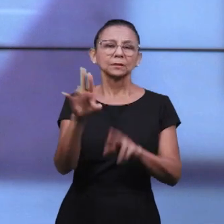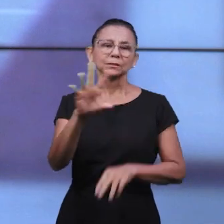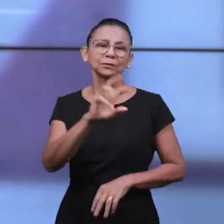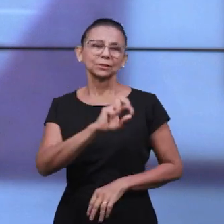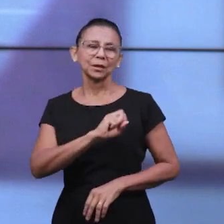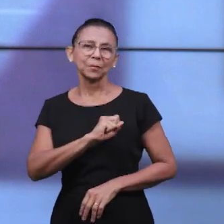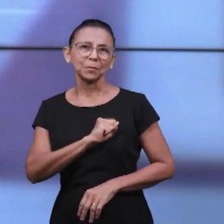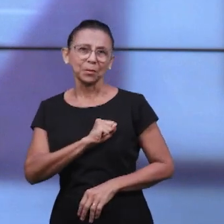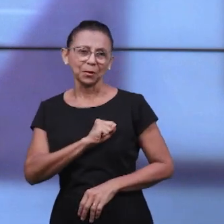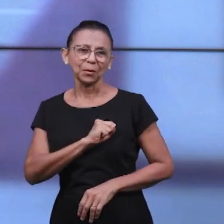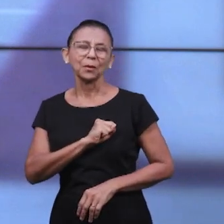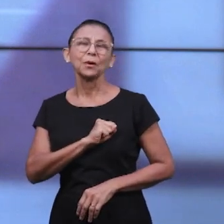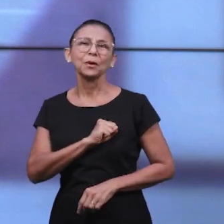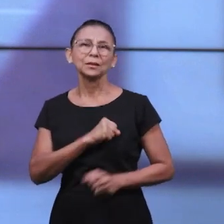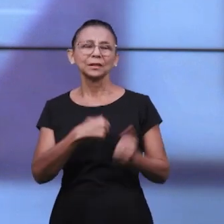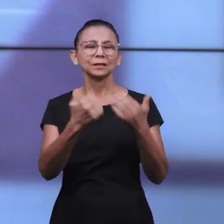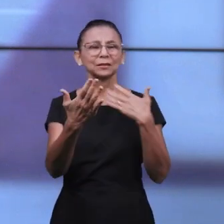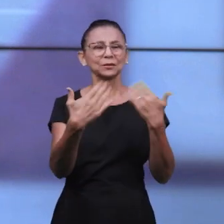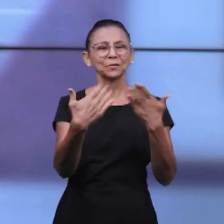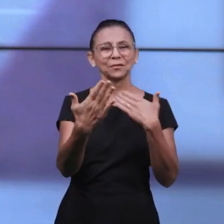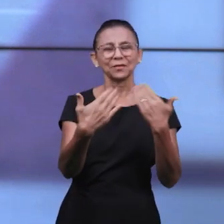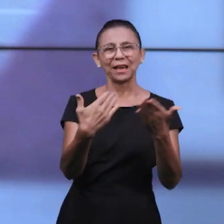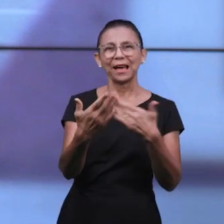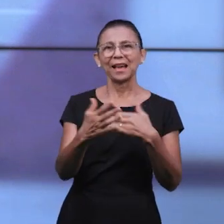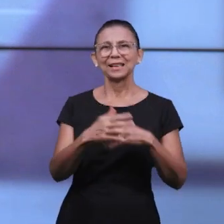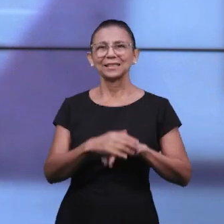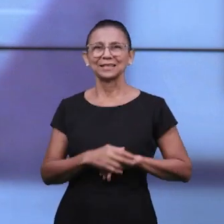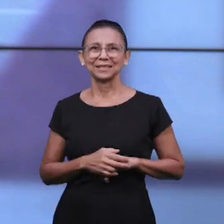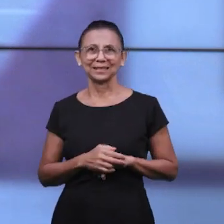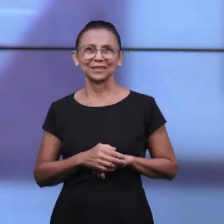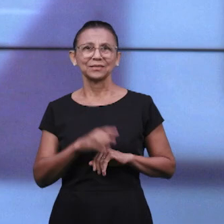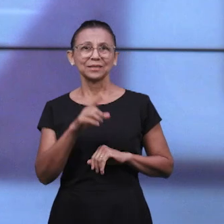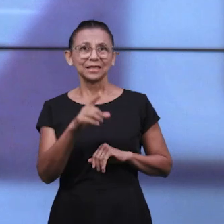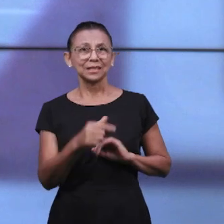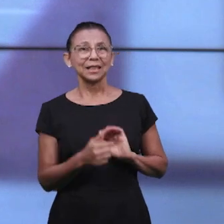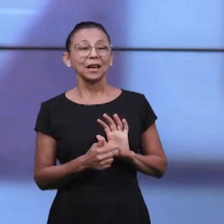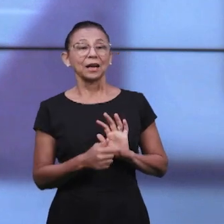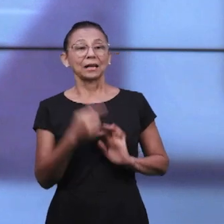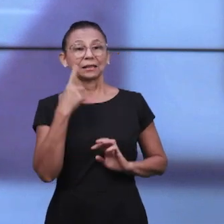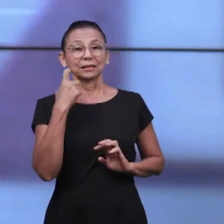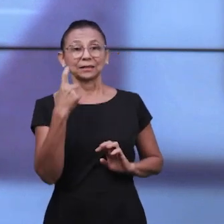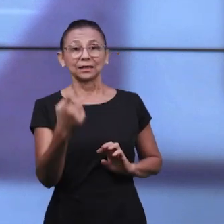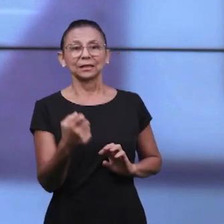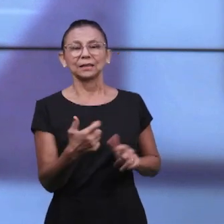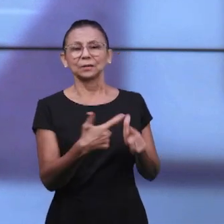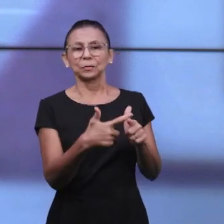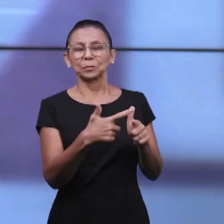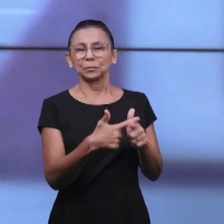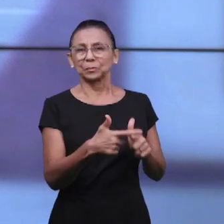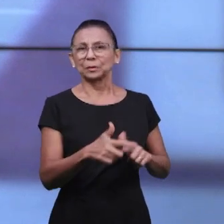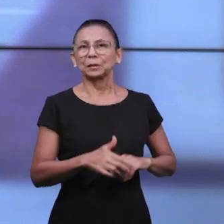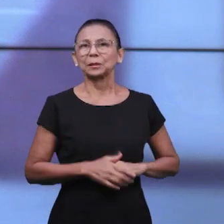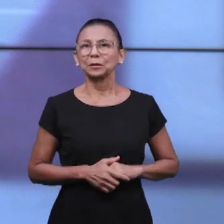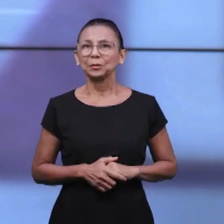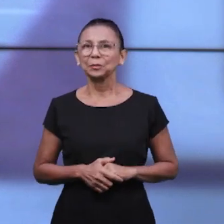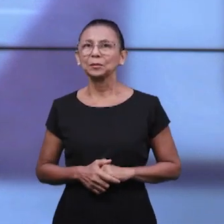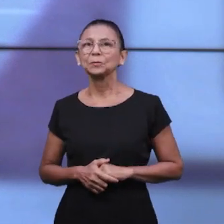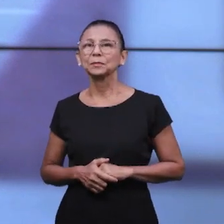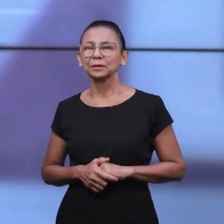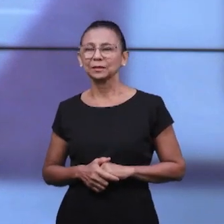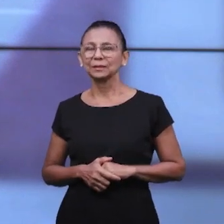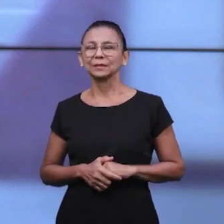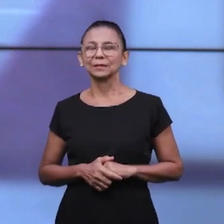Rompa com a distância. Quebre o gelo da conversa. Mostre interesse por ele e por seus problemas. Se